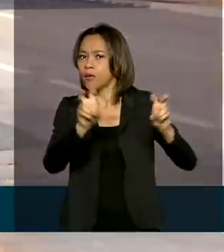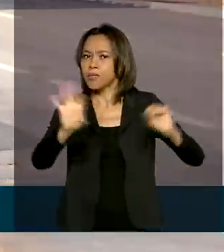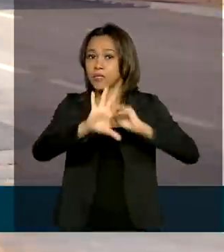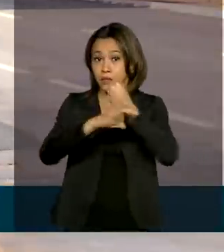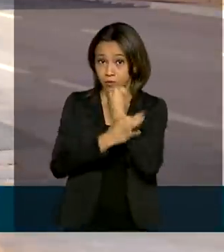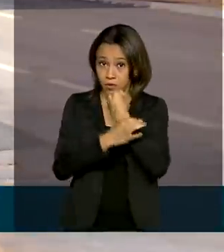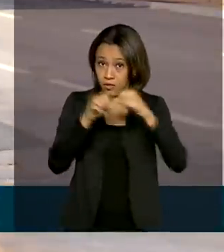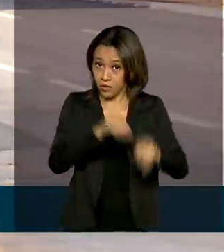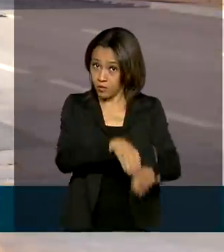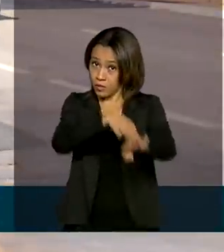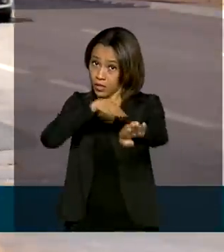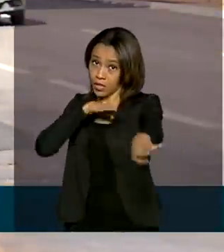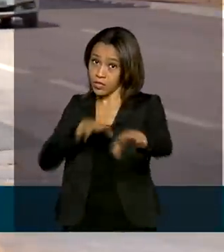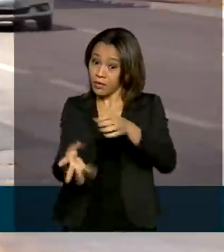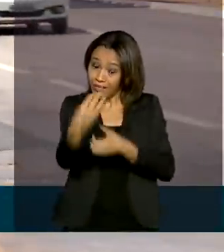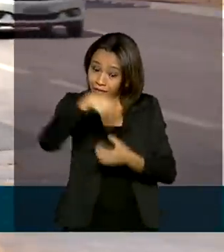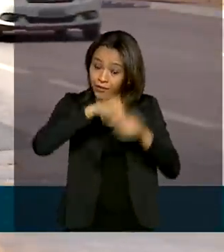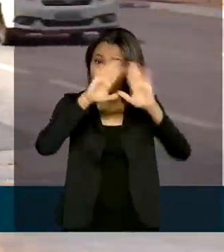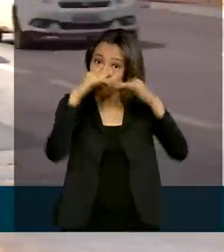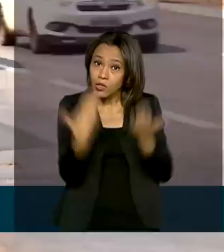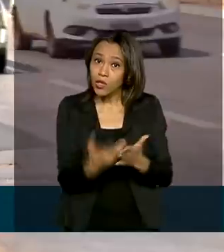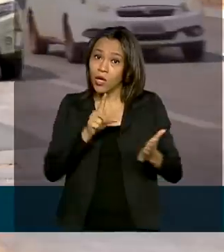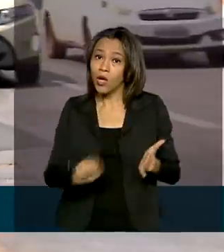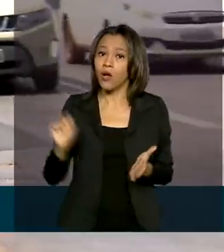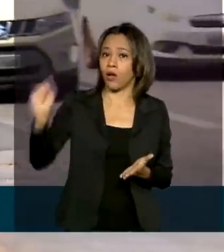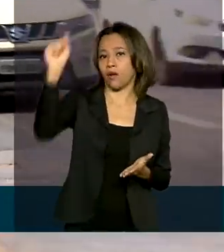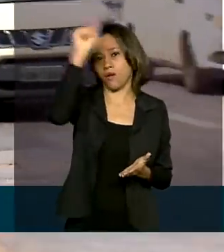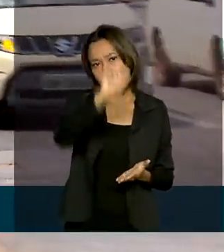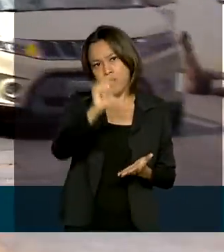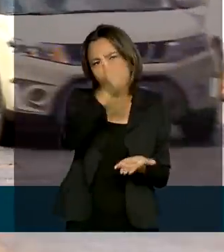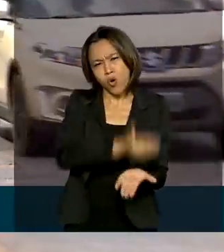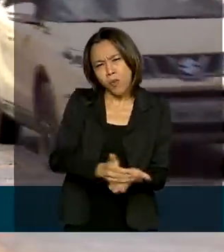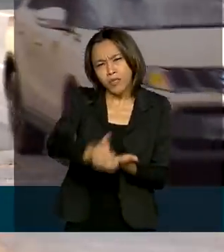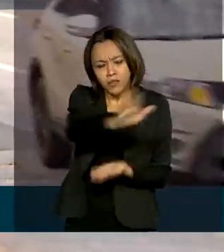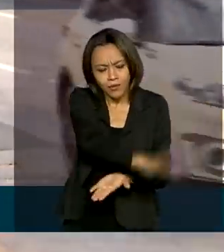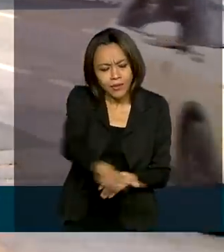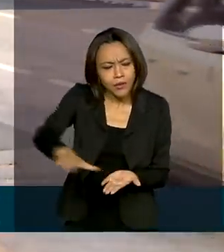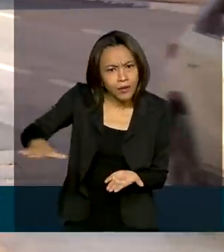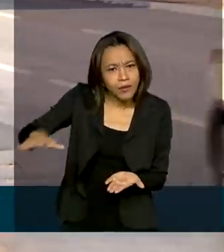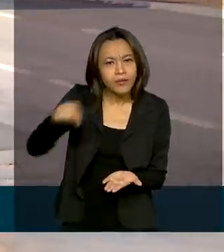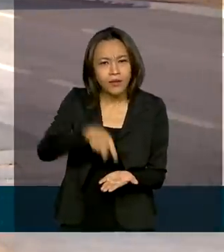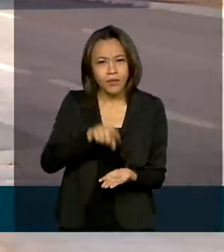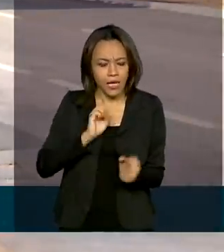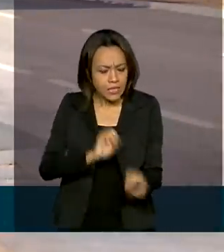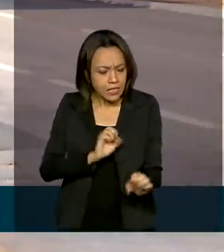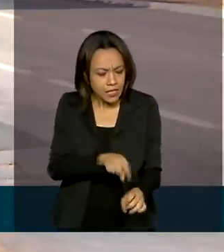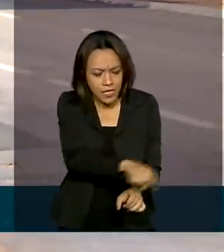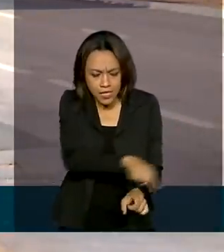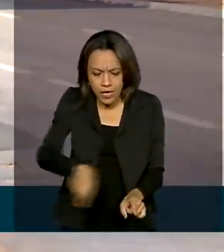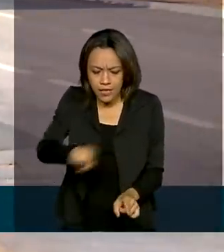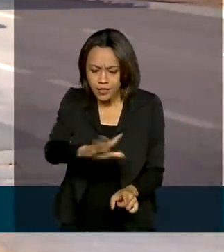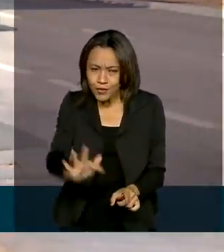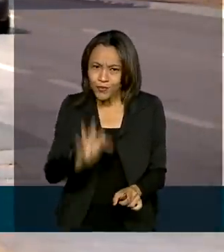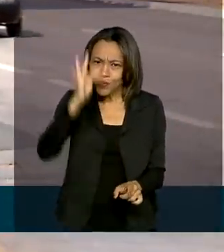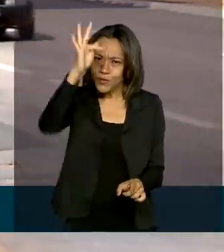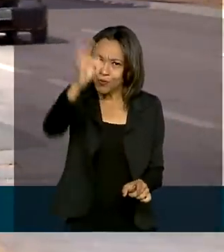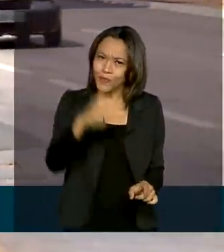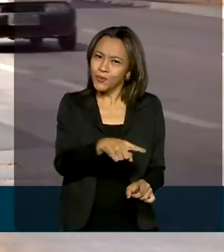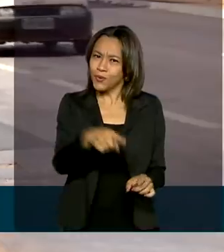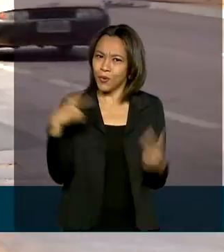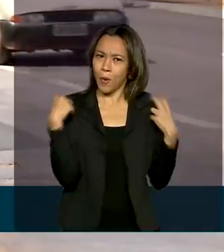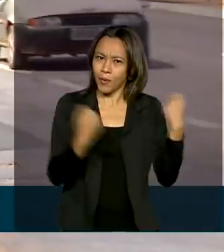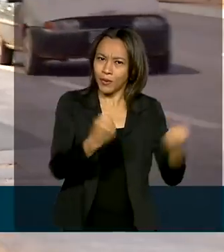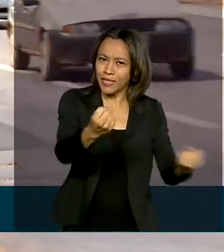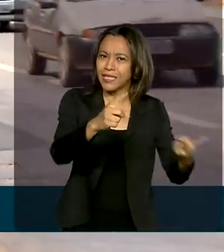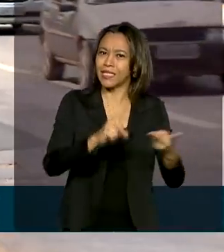trânsito para dentro das salas de aula, começando com a educação infantil, para formar motoristas, ciclistas e